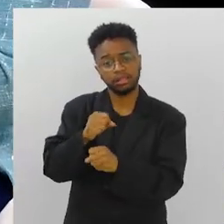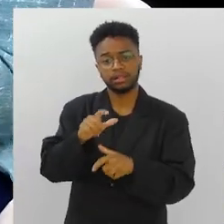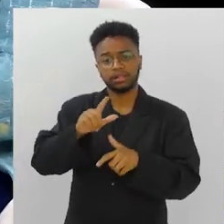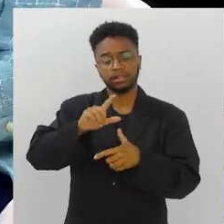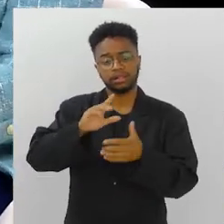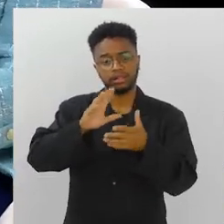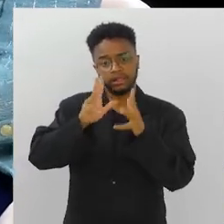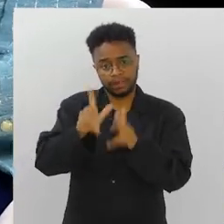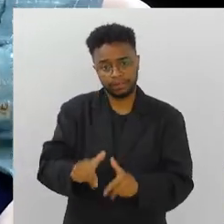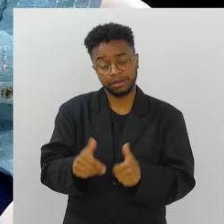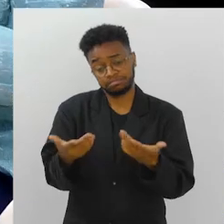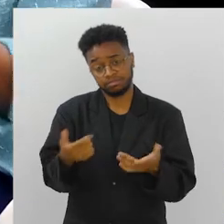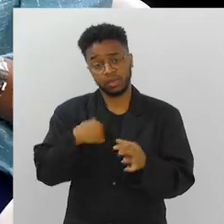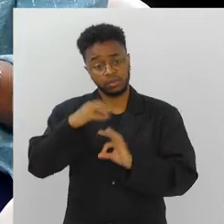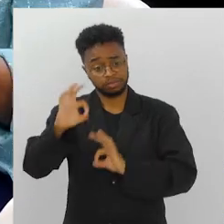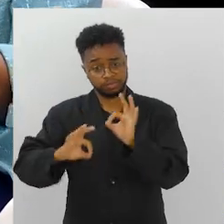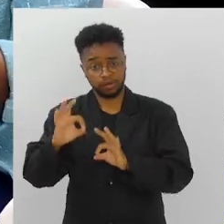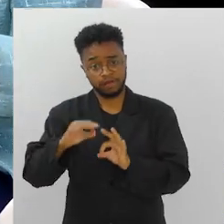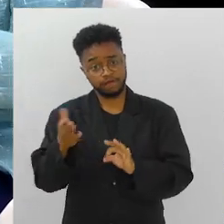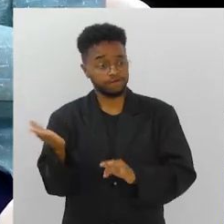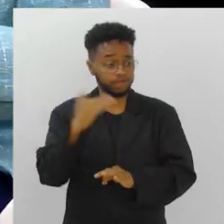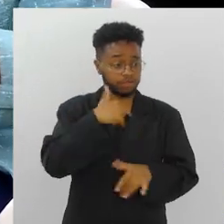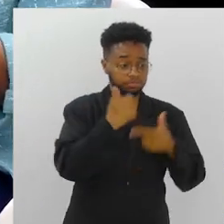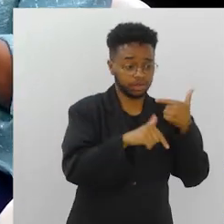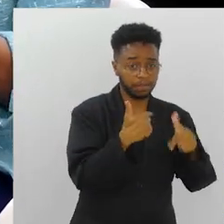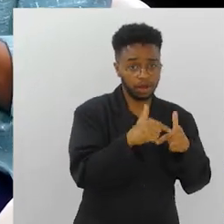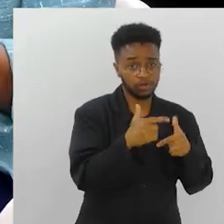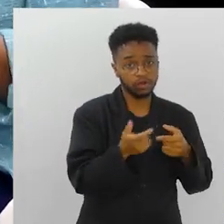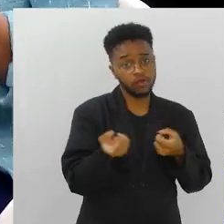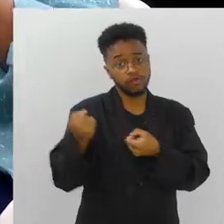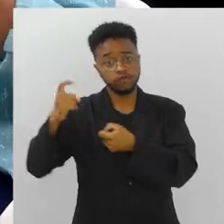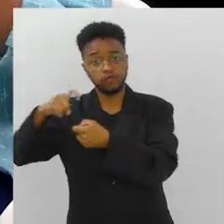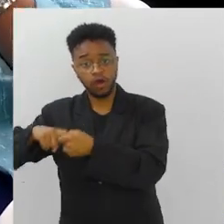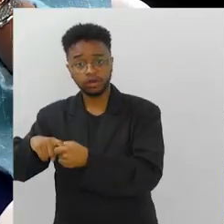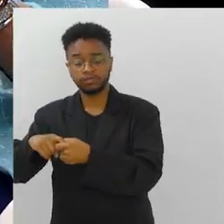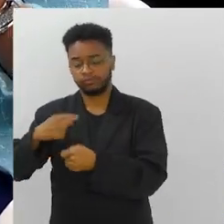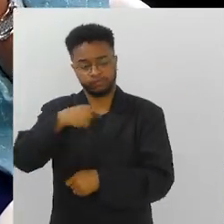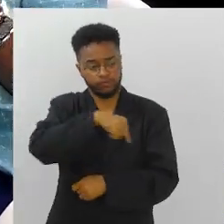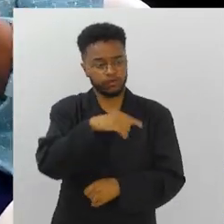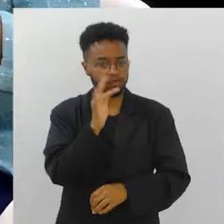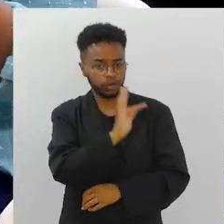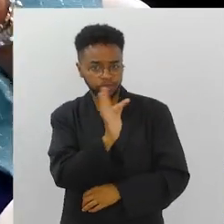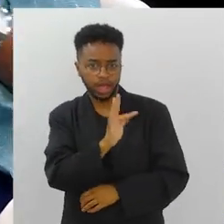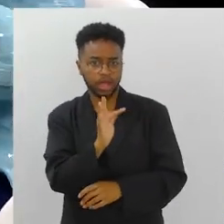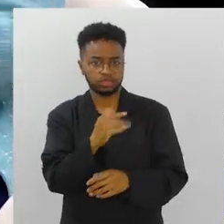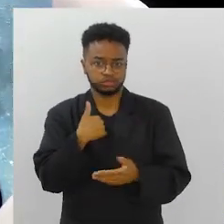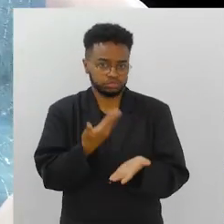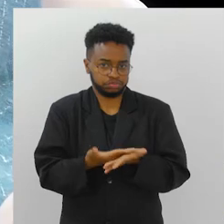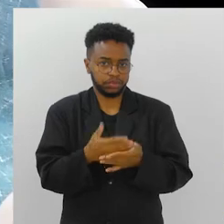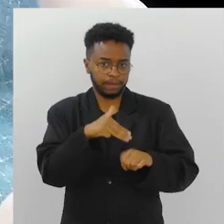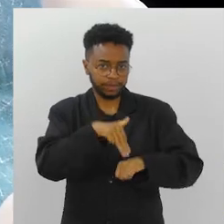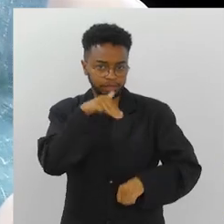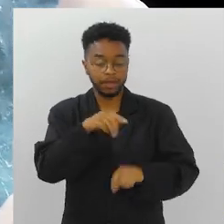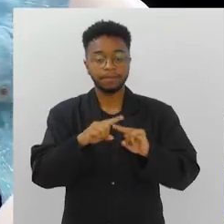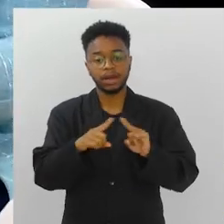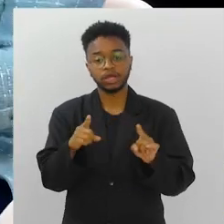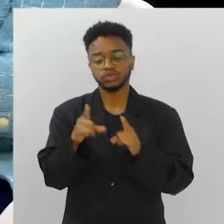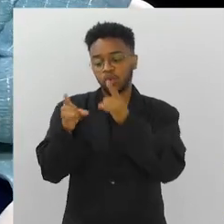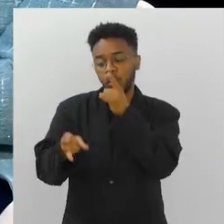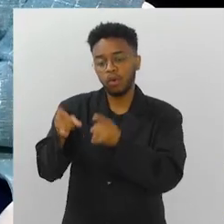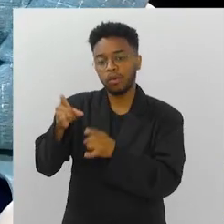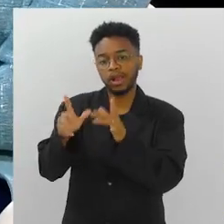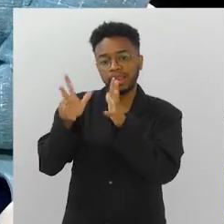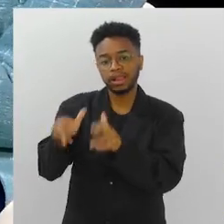limpar. Eu programo ele e solto, venho trabalhar, vou para a faculdade que eu estou fazendo no mestrado e o